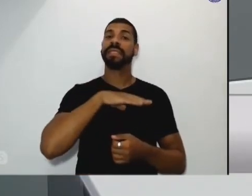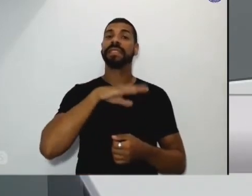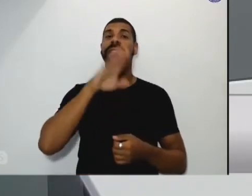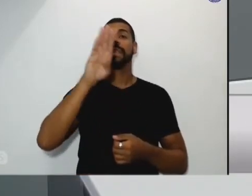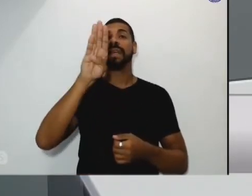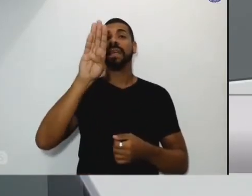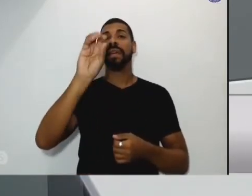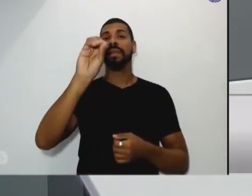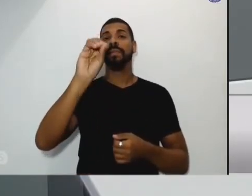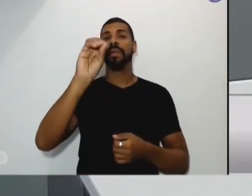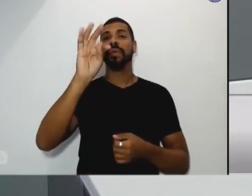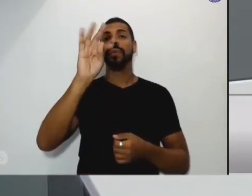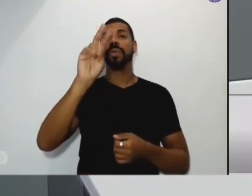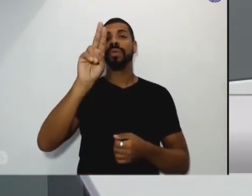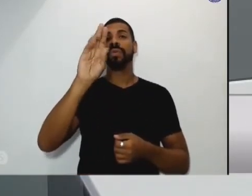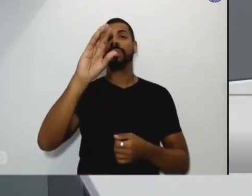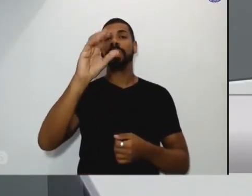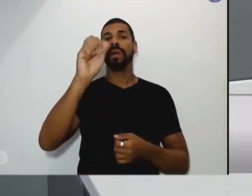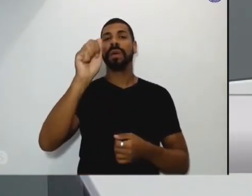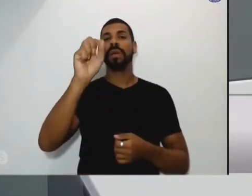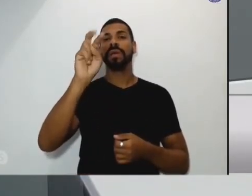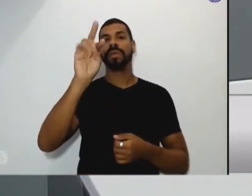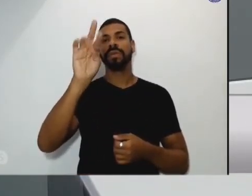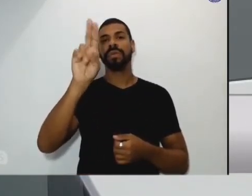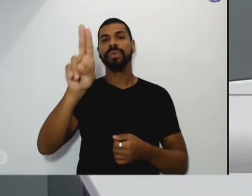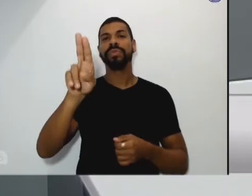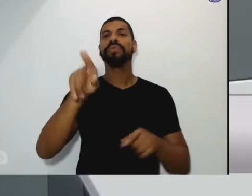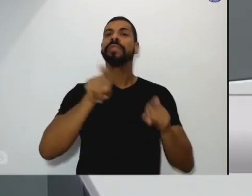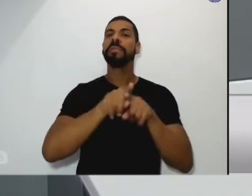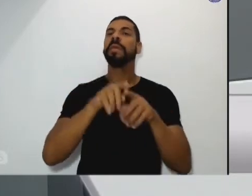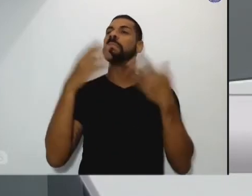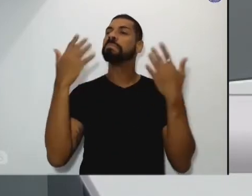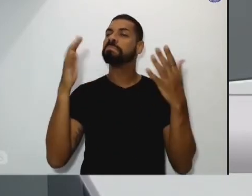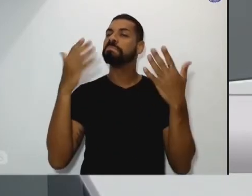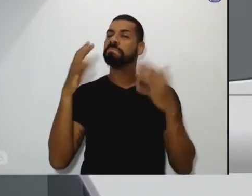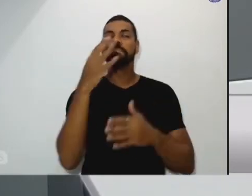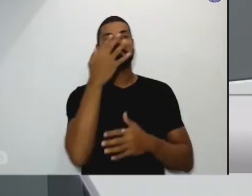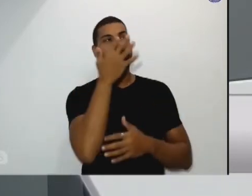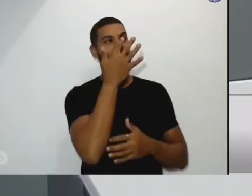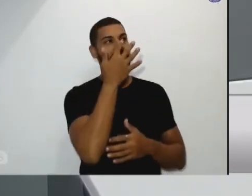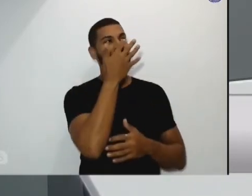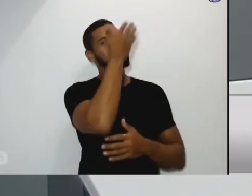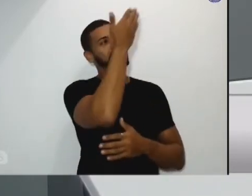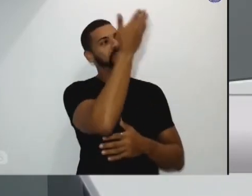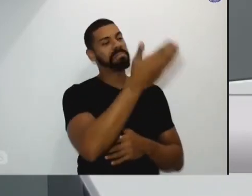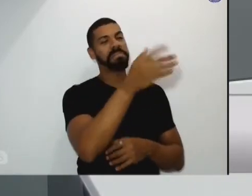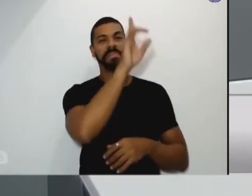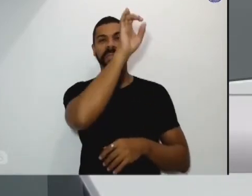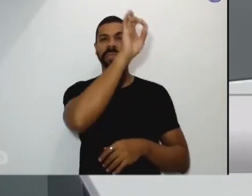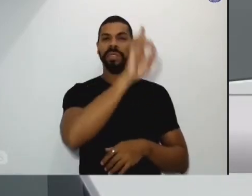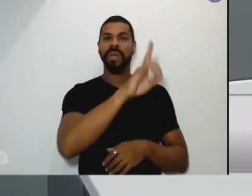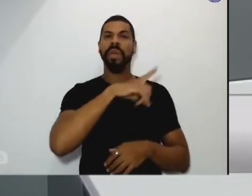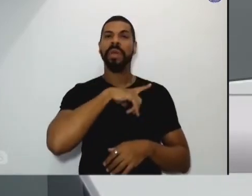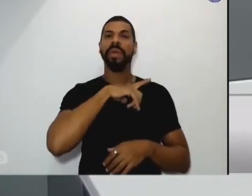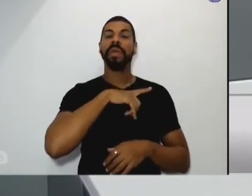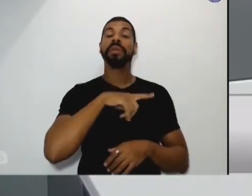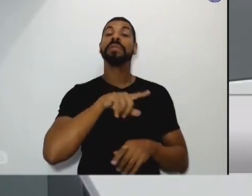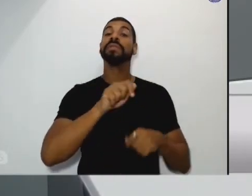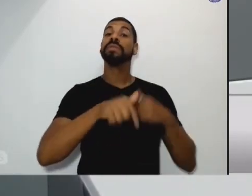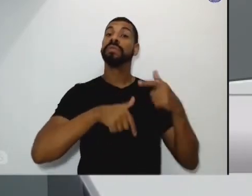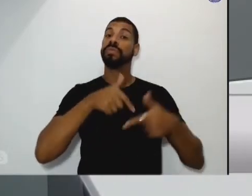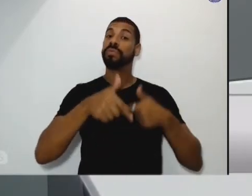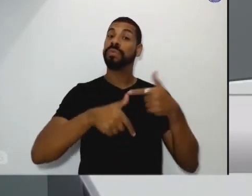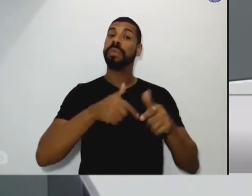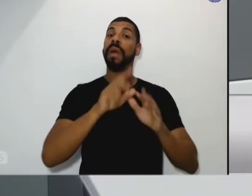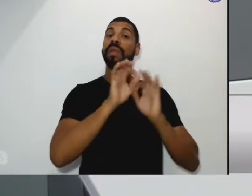uma carência muito grande então assim parabéns a vocês da atual diretoria pela conquista e do grande projeto que